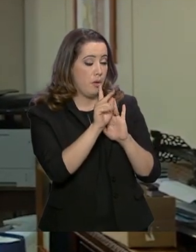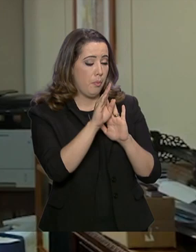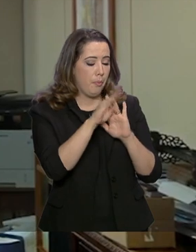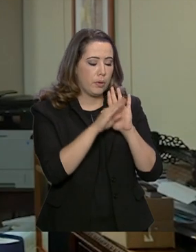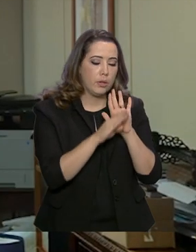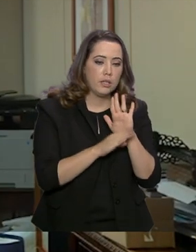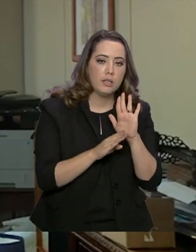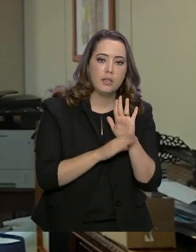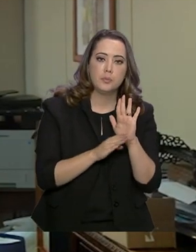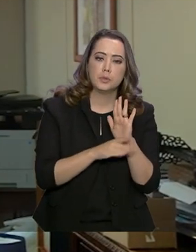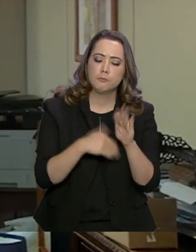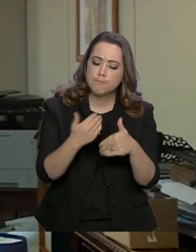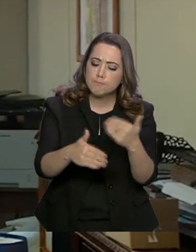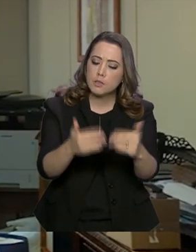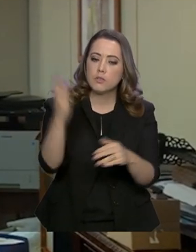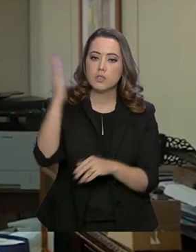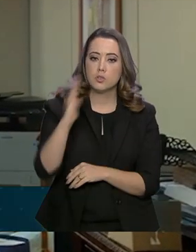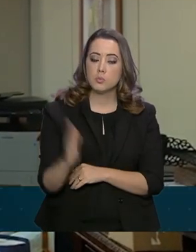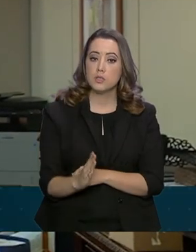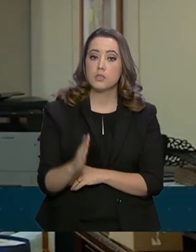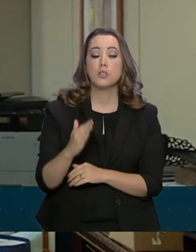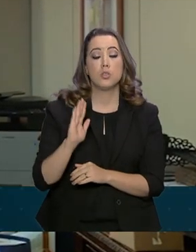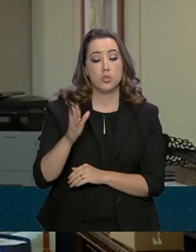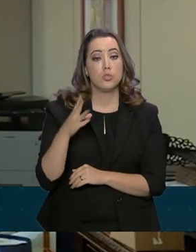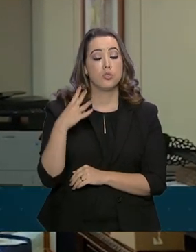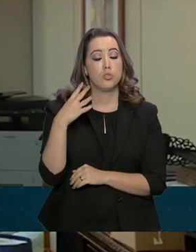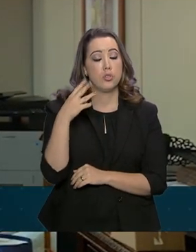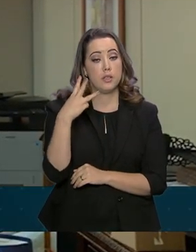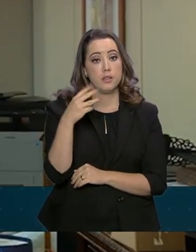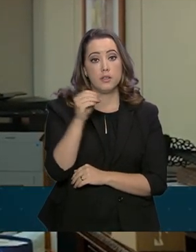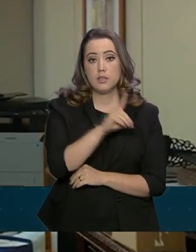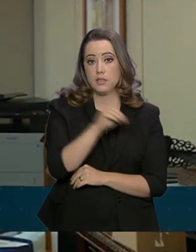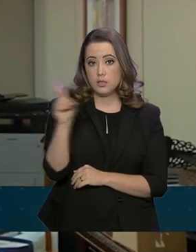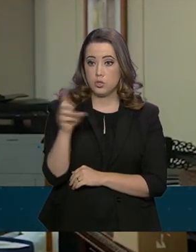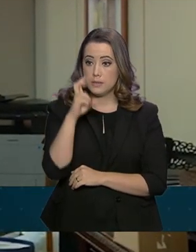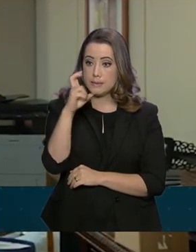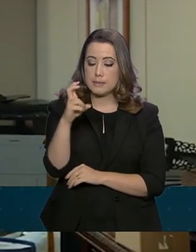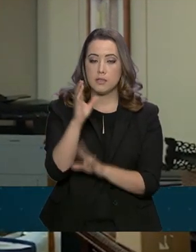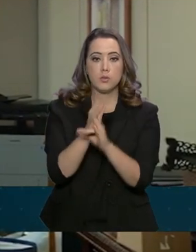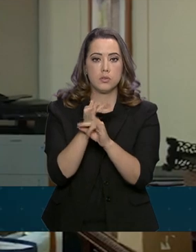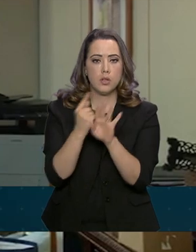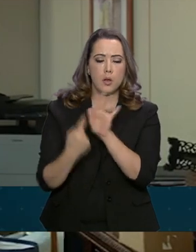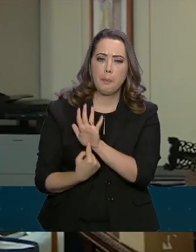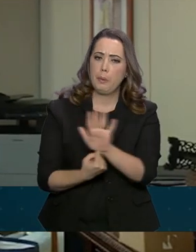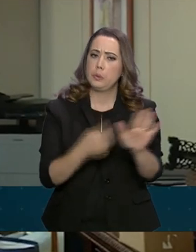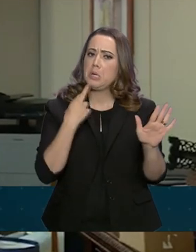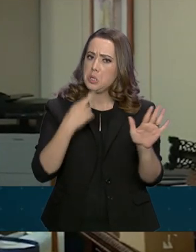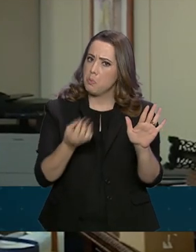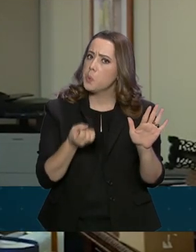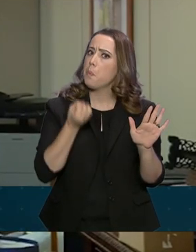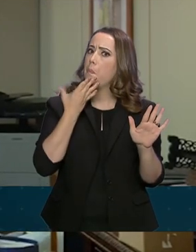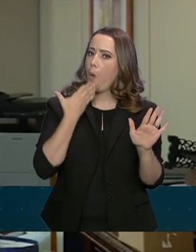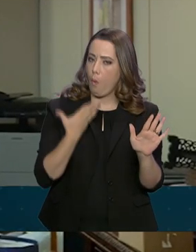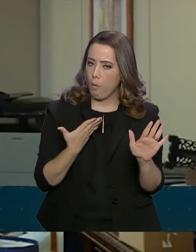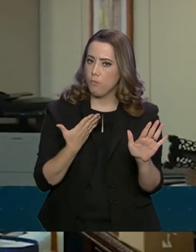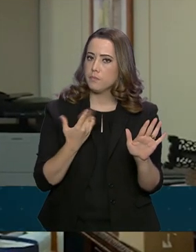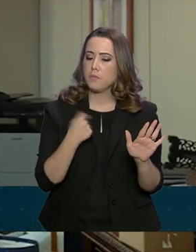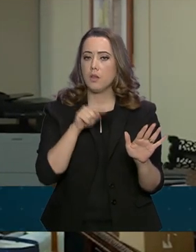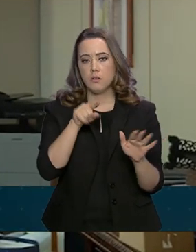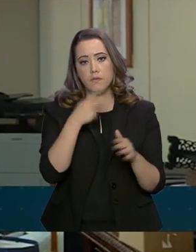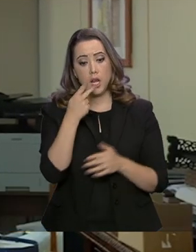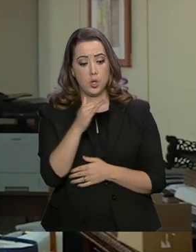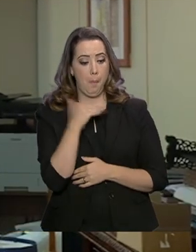foram cinco municípios escolhidos em cada região do país e tem apresentado bons resultados. Uma queda, falando em